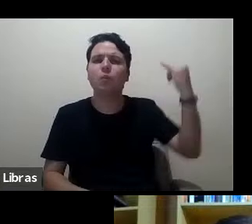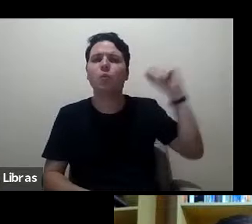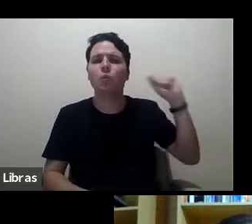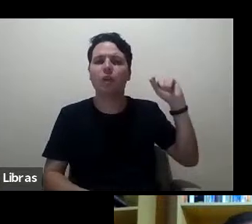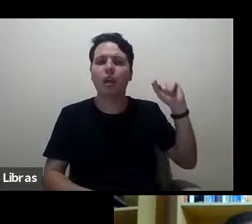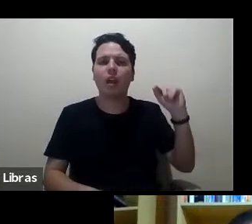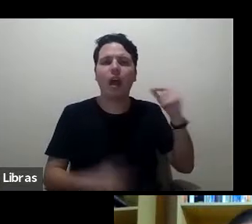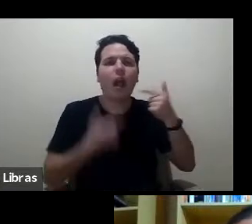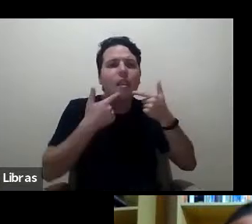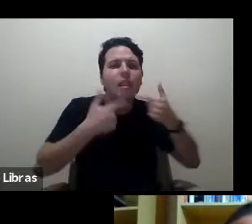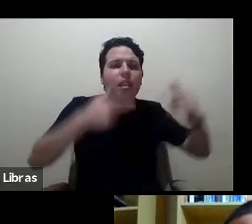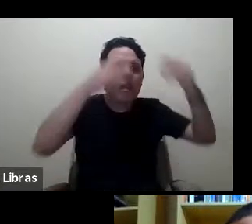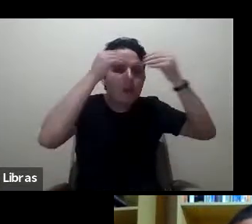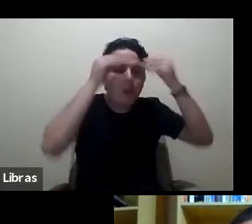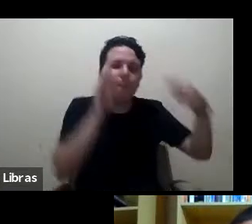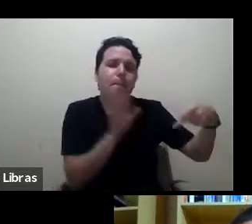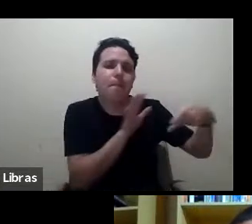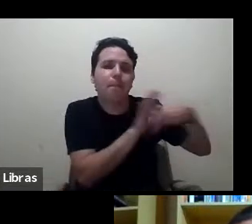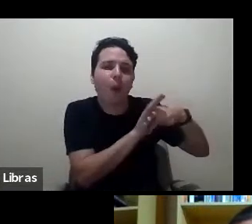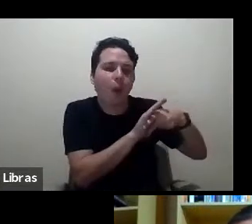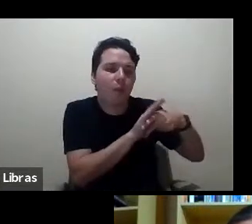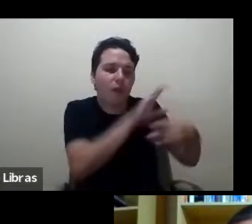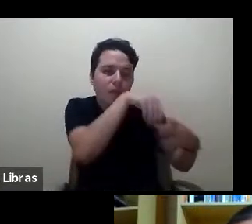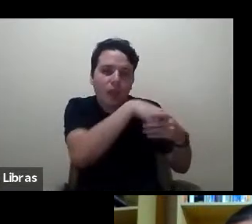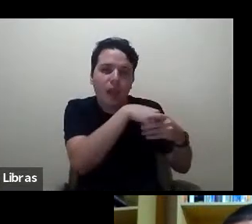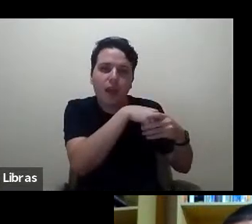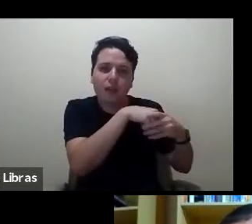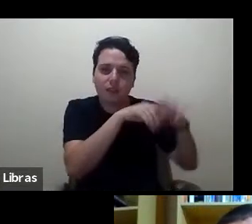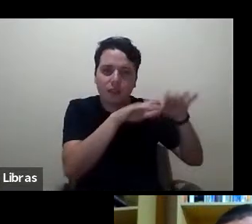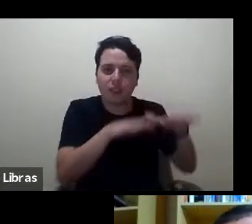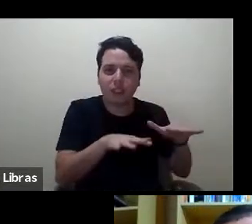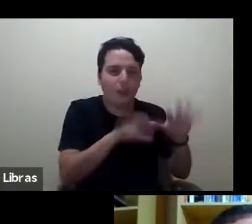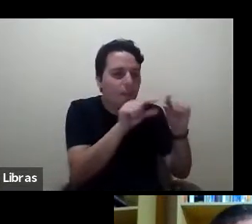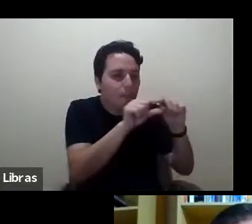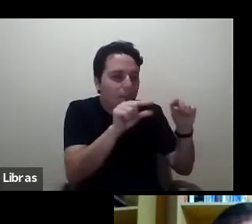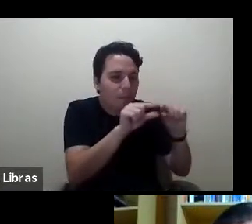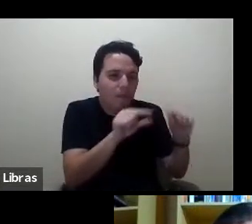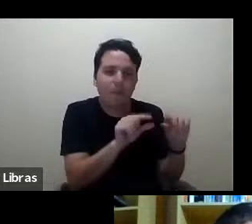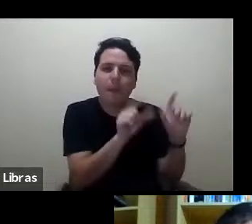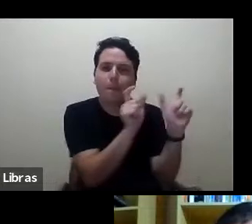utiliza. porque eu até brinquei com o Gustavo antes de a gente